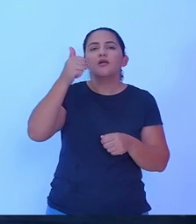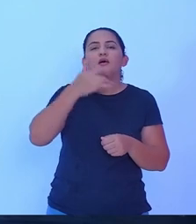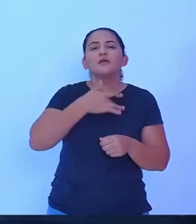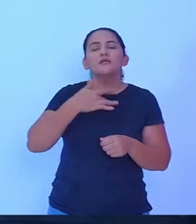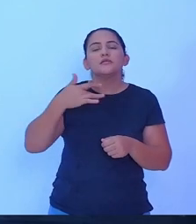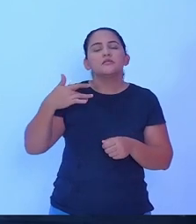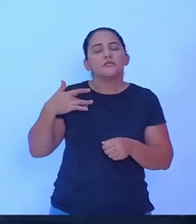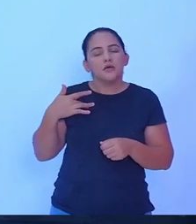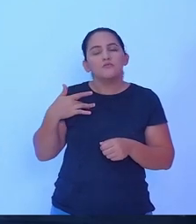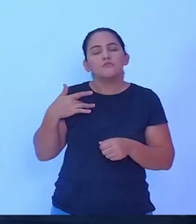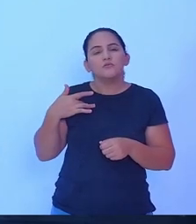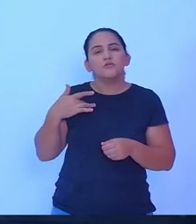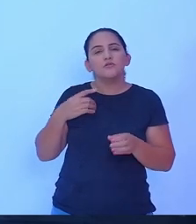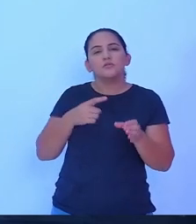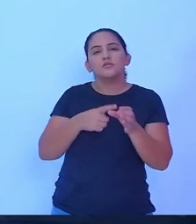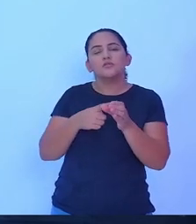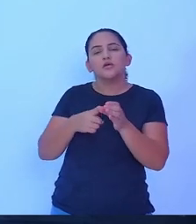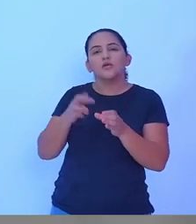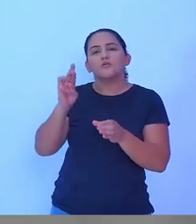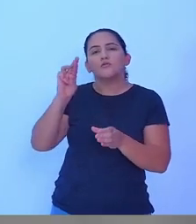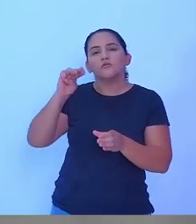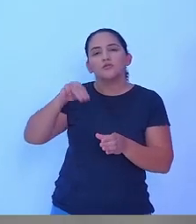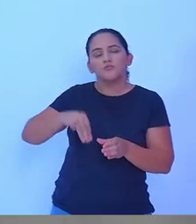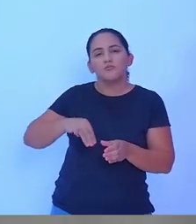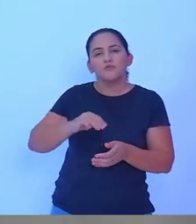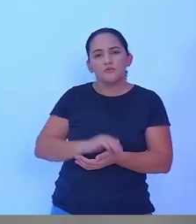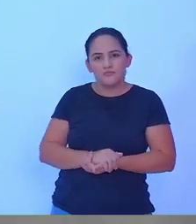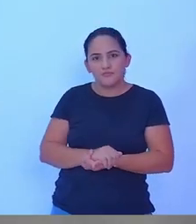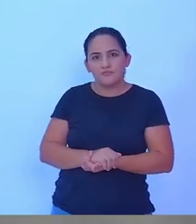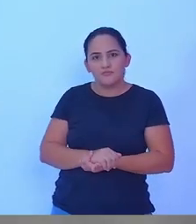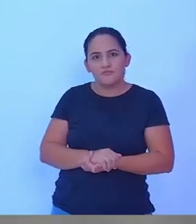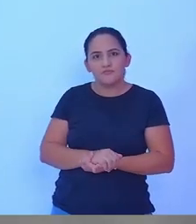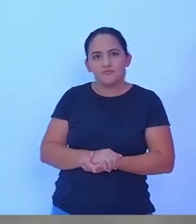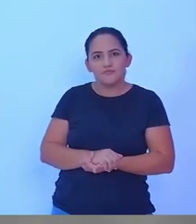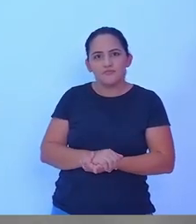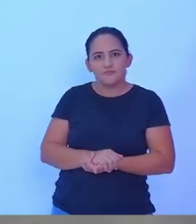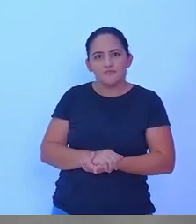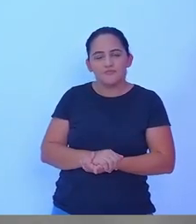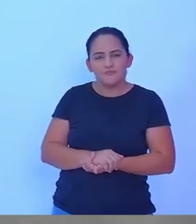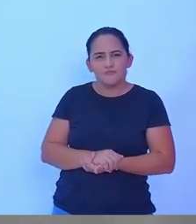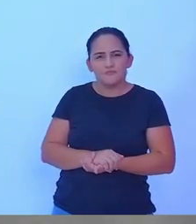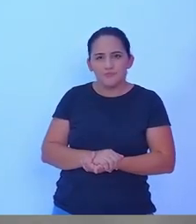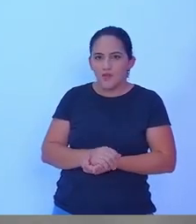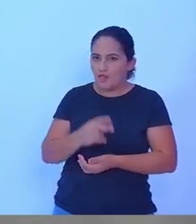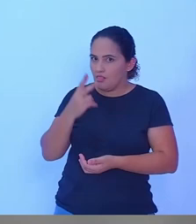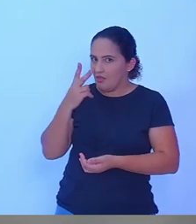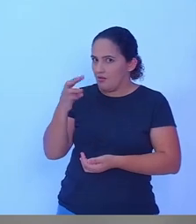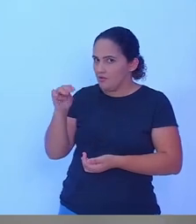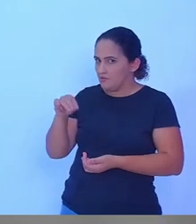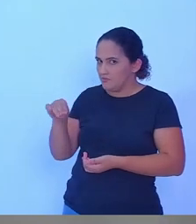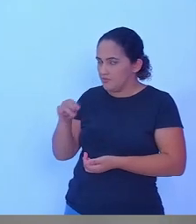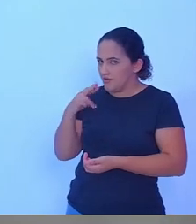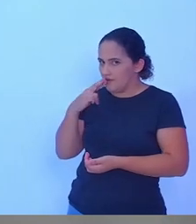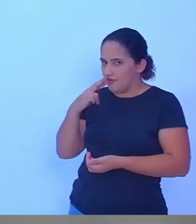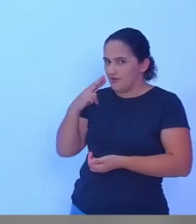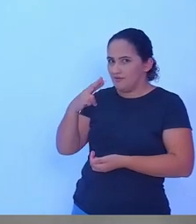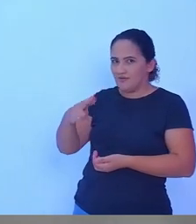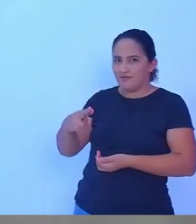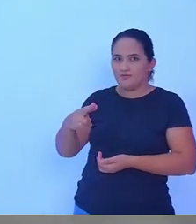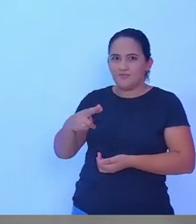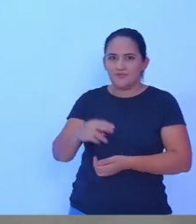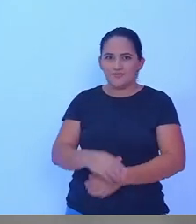município de Rolim de Moura? Primeiramente, a gente... candidato tem dois minutos para responder para ajustar os